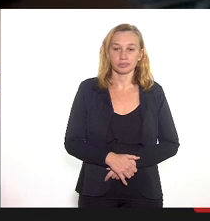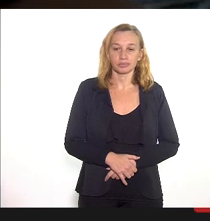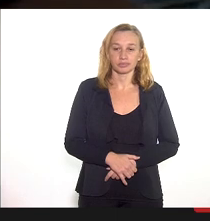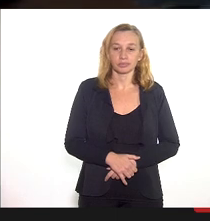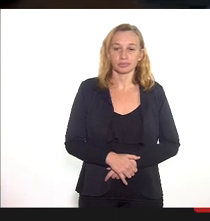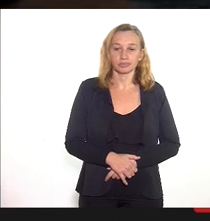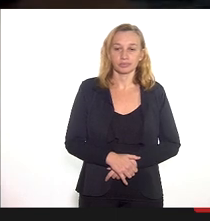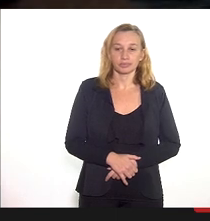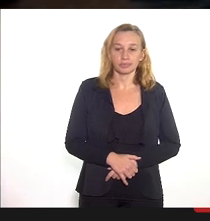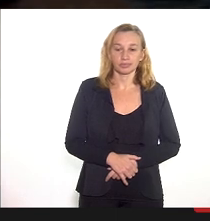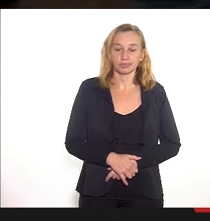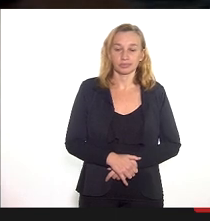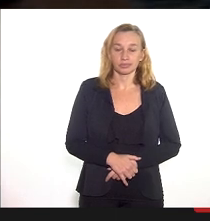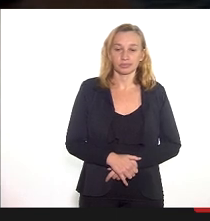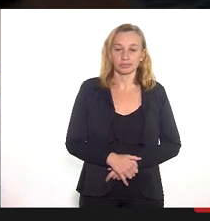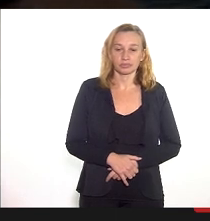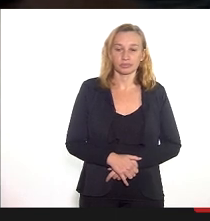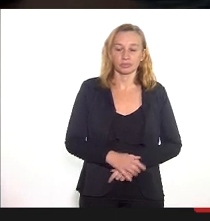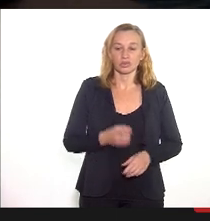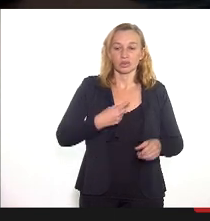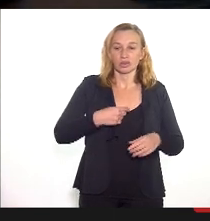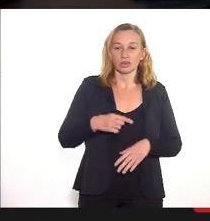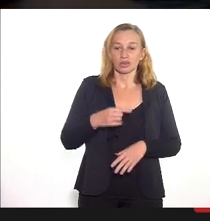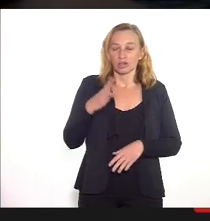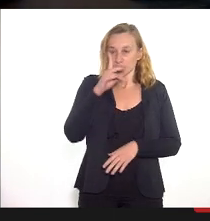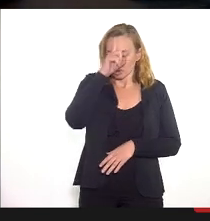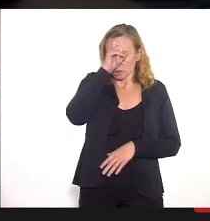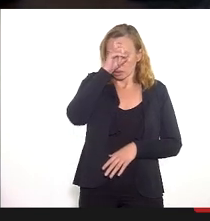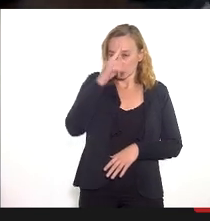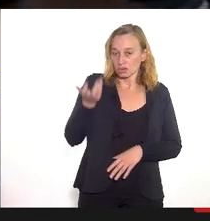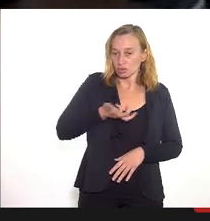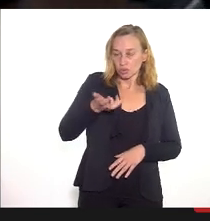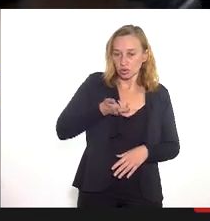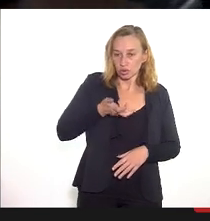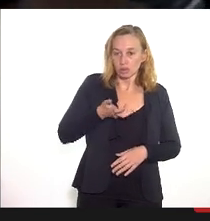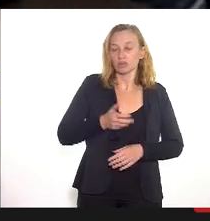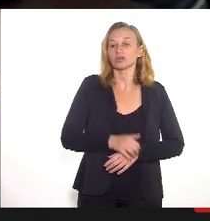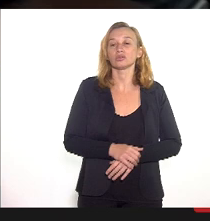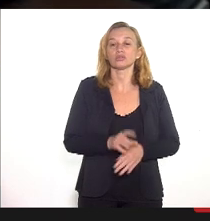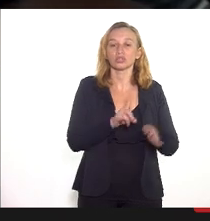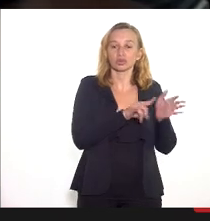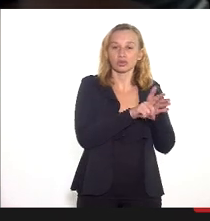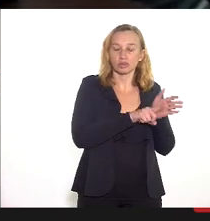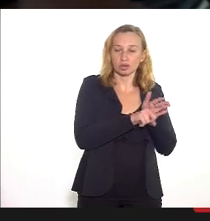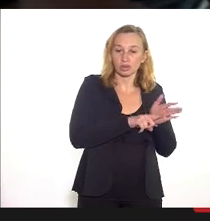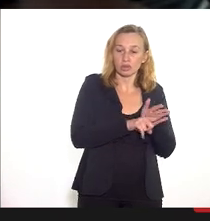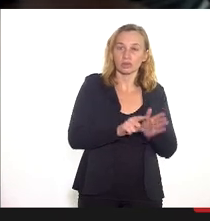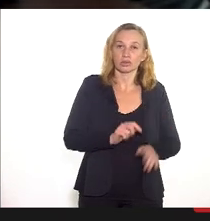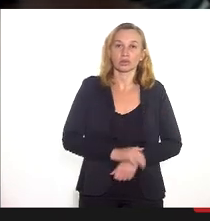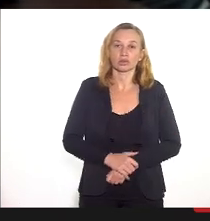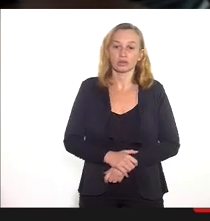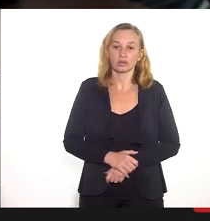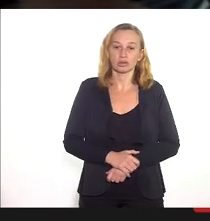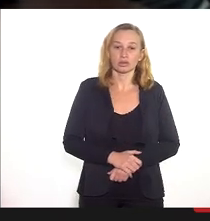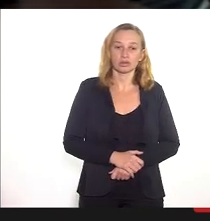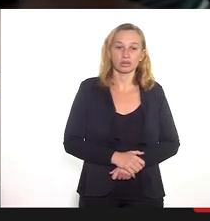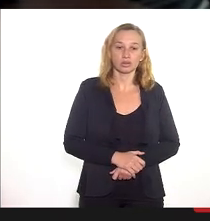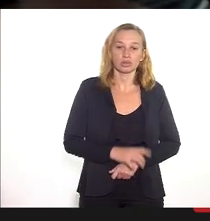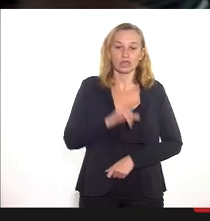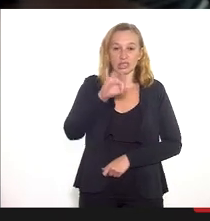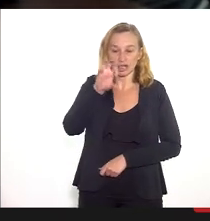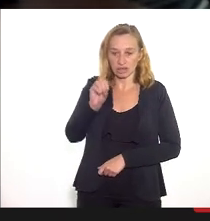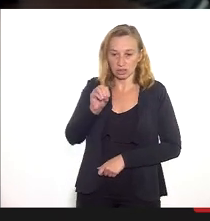As internações hospitalares de urgência com fins diagnósticos para procedimentos